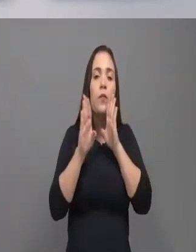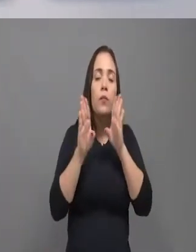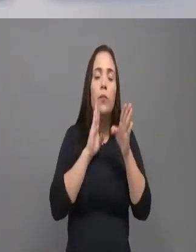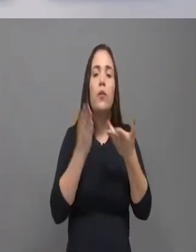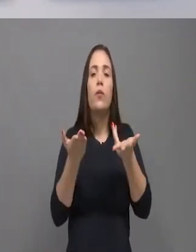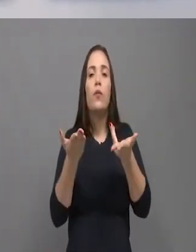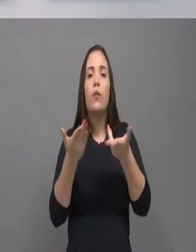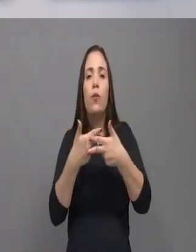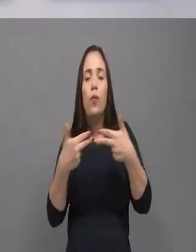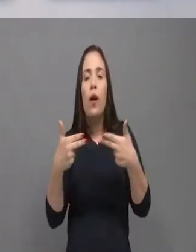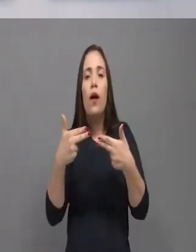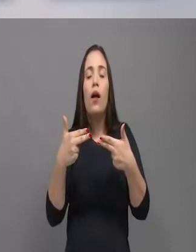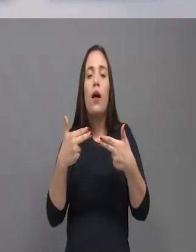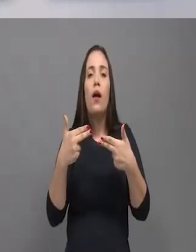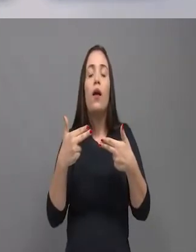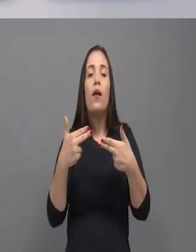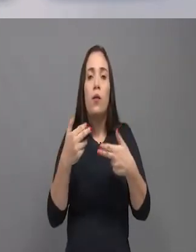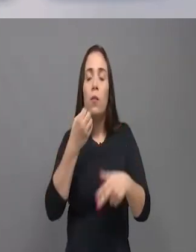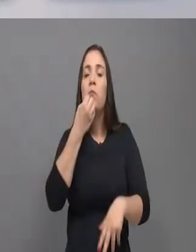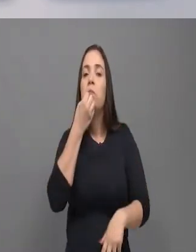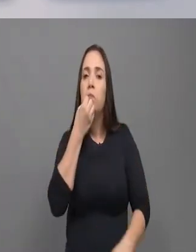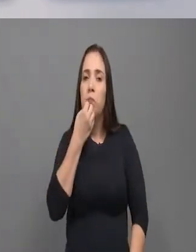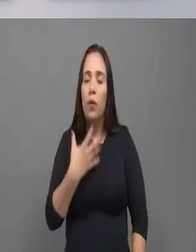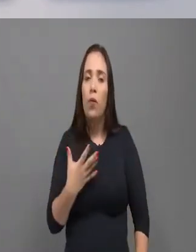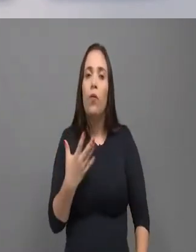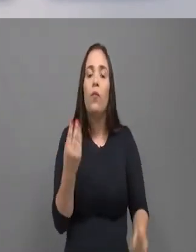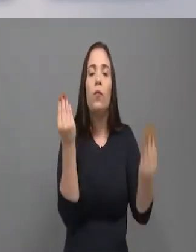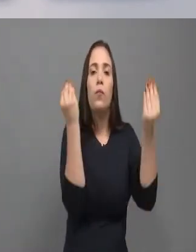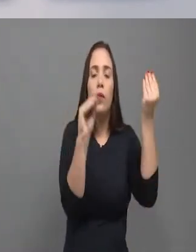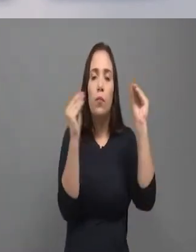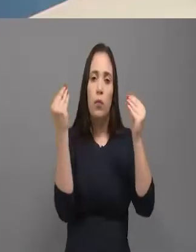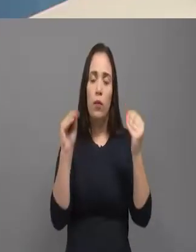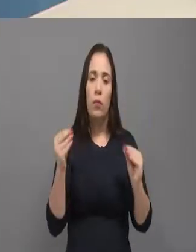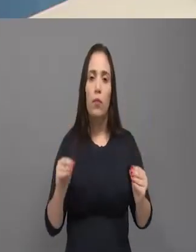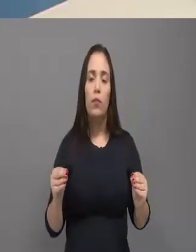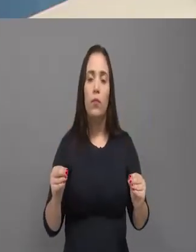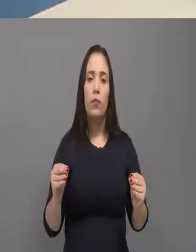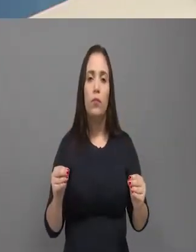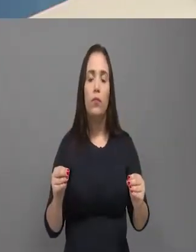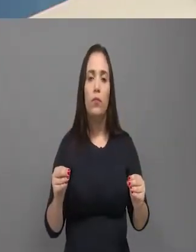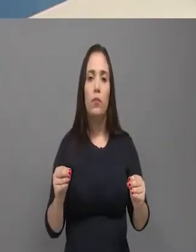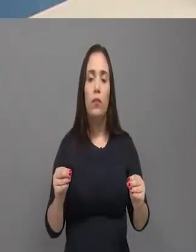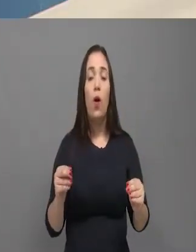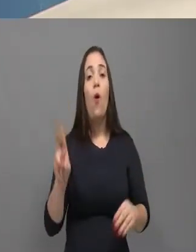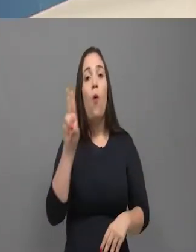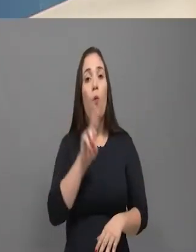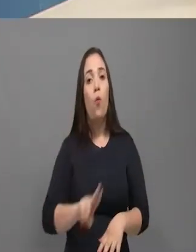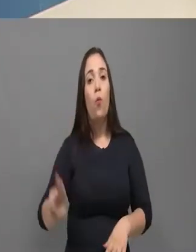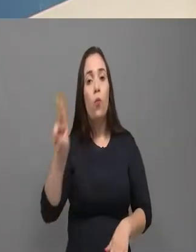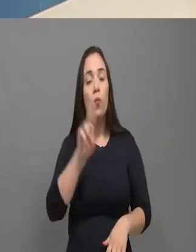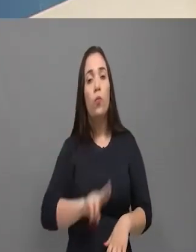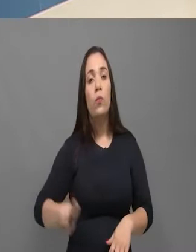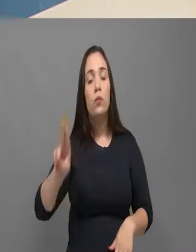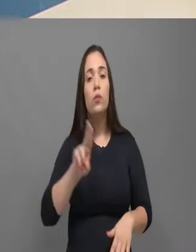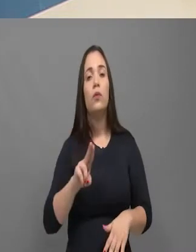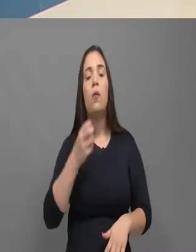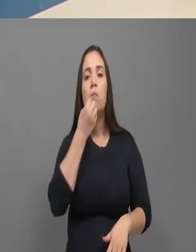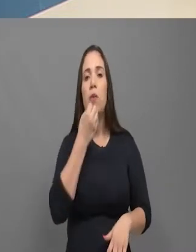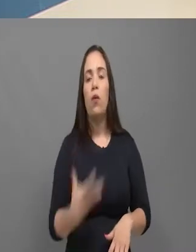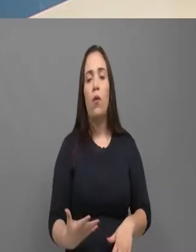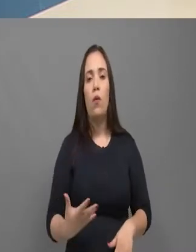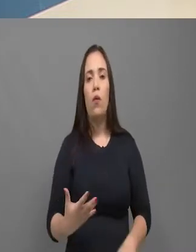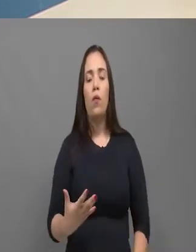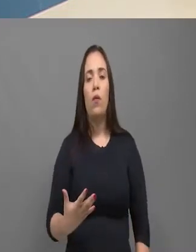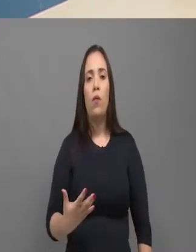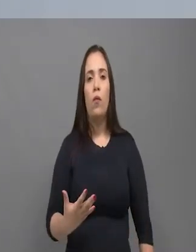hoje, não tem mais condição. Ela leva a verdade. Apesar de ter muita mentira na internet, é preciso você fazer esse filtro,